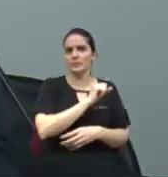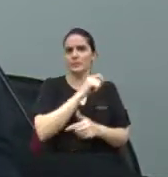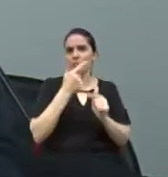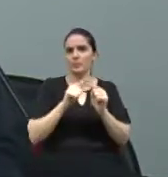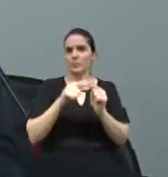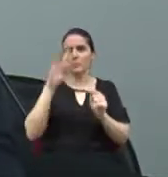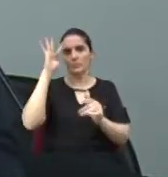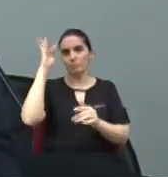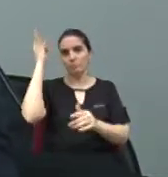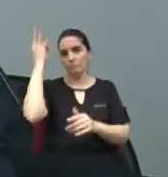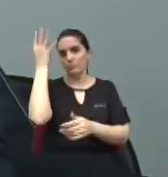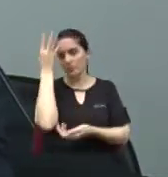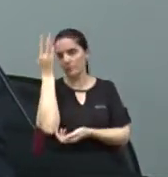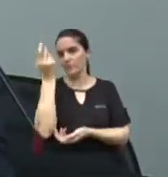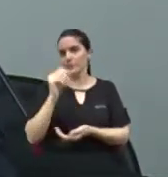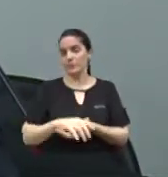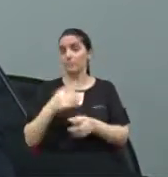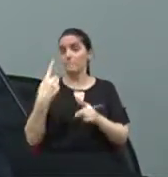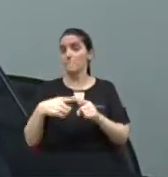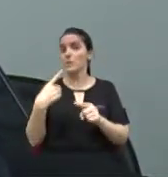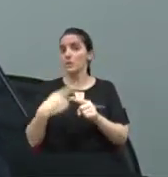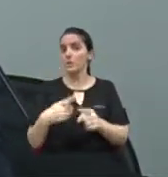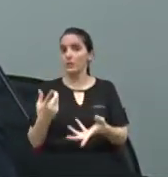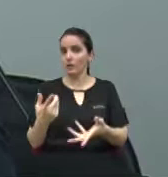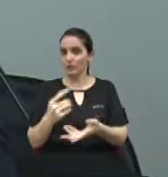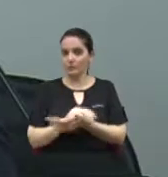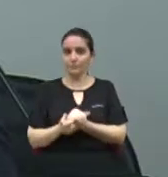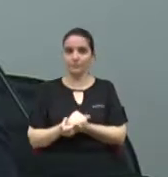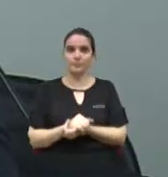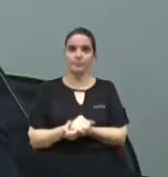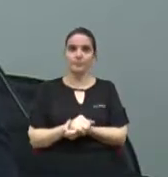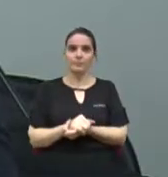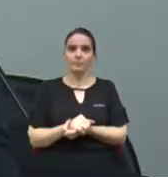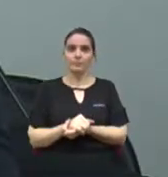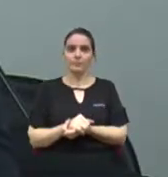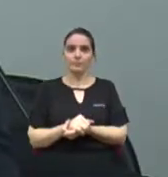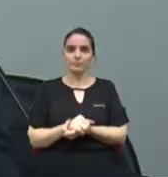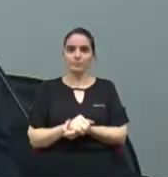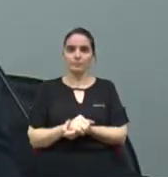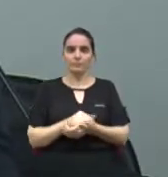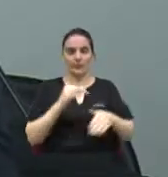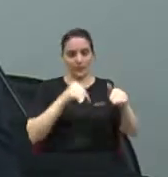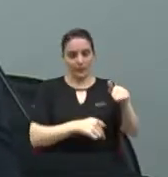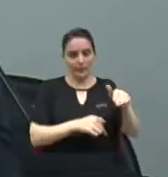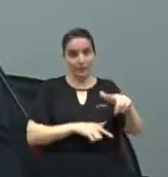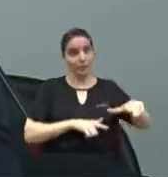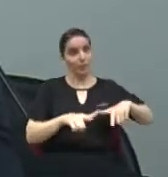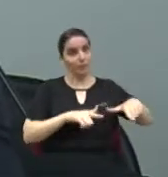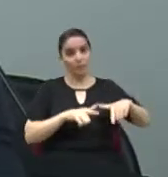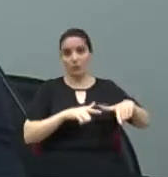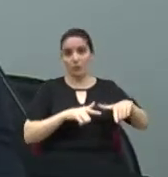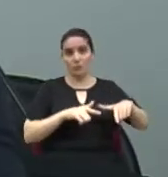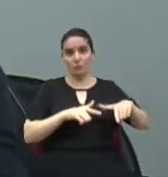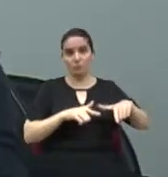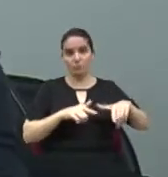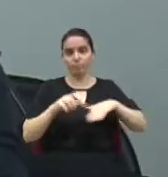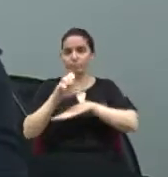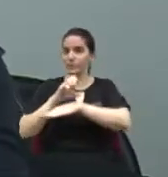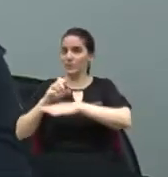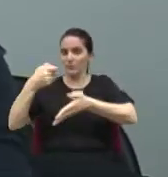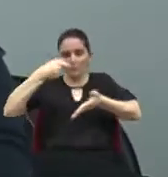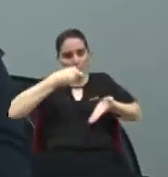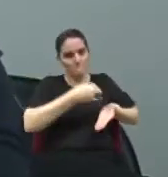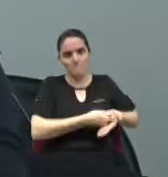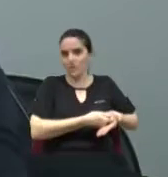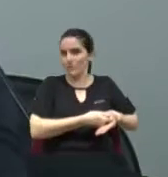resolvida, porque o prestador fez o serviço, não recebeu nada por isso,